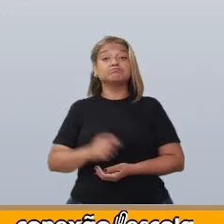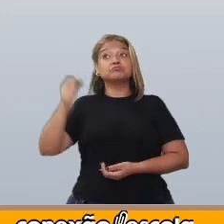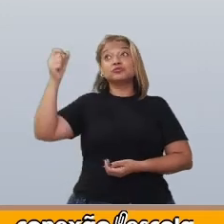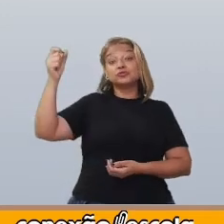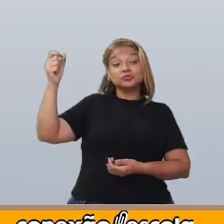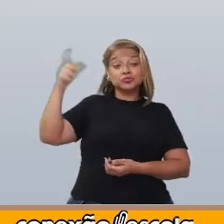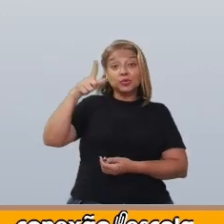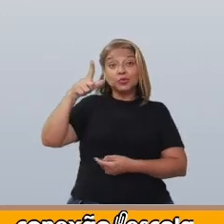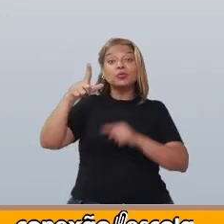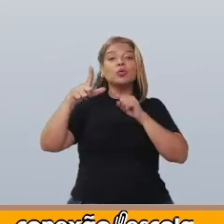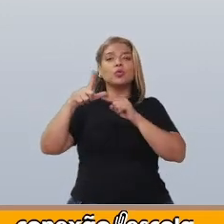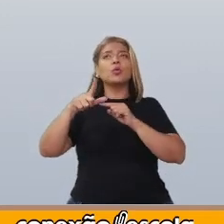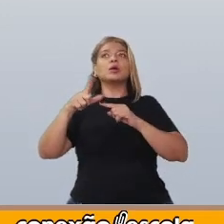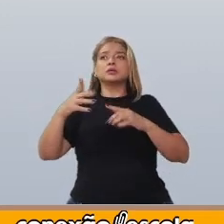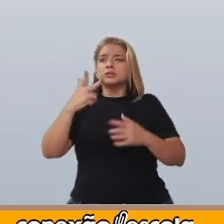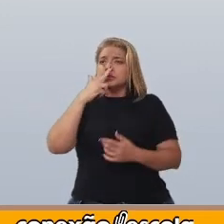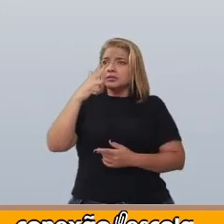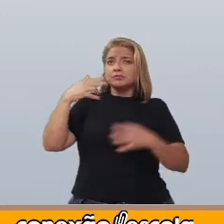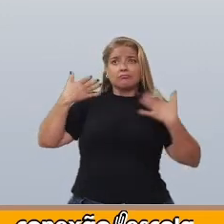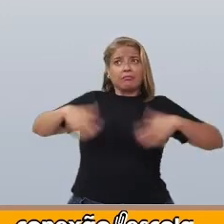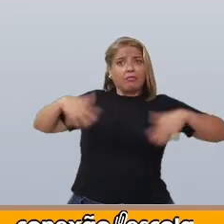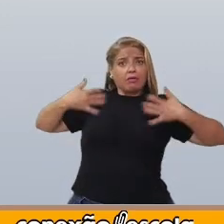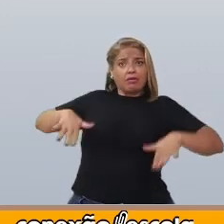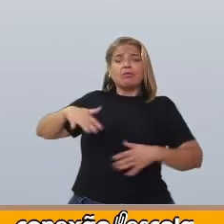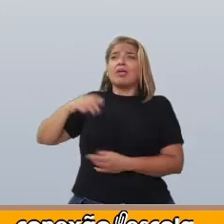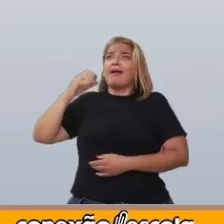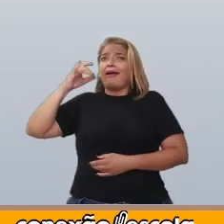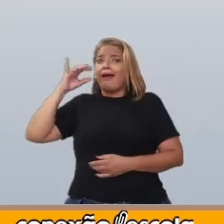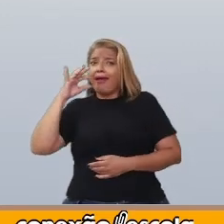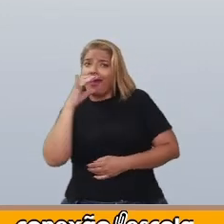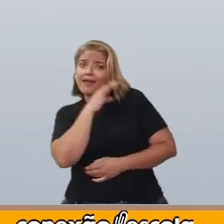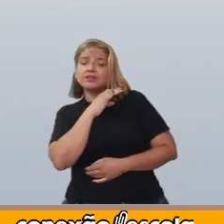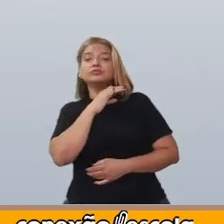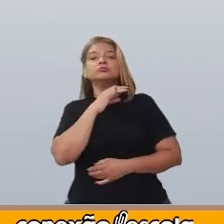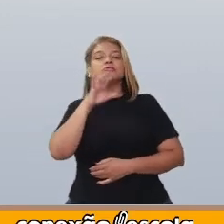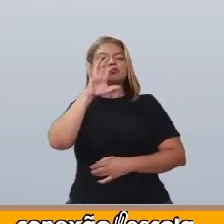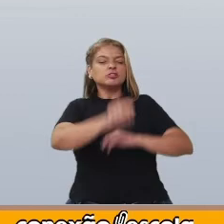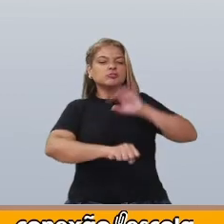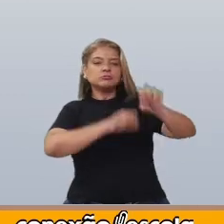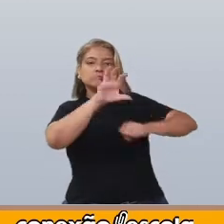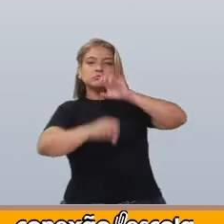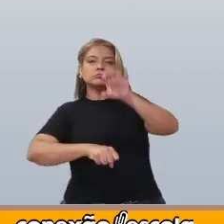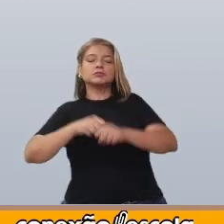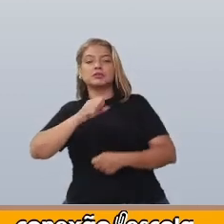Sol, assustador, quente demais e comia crianças.